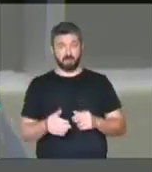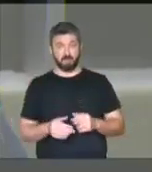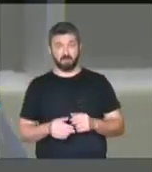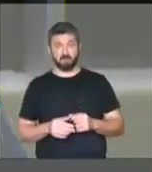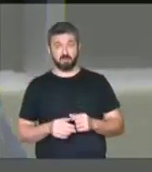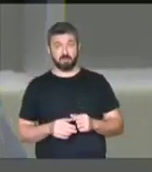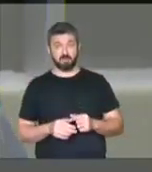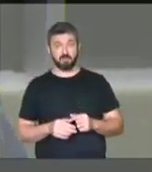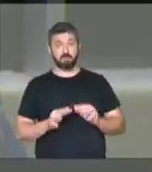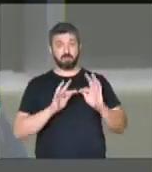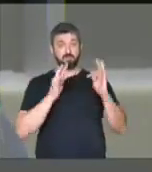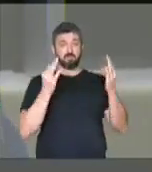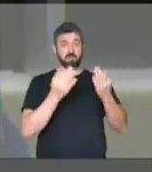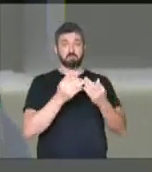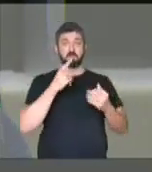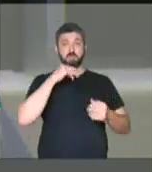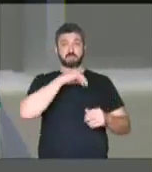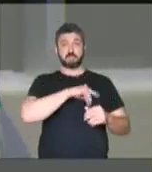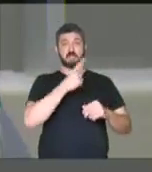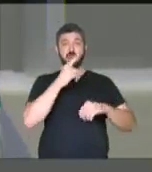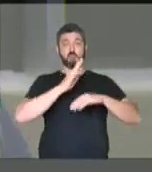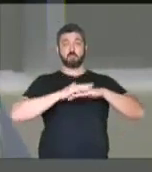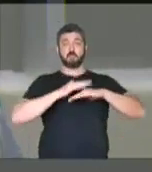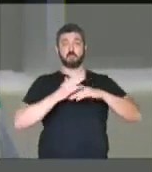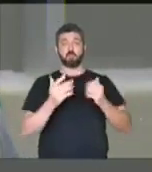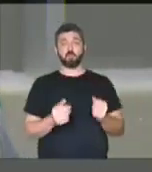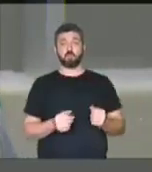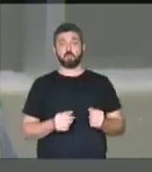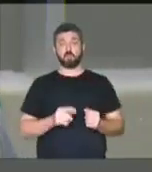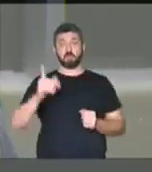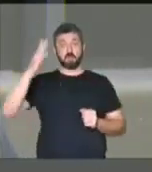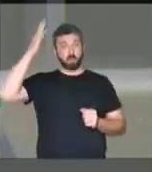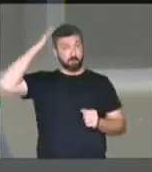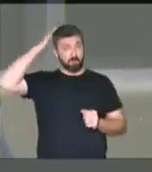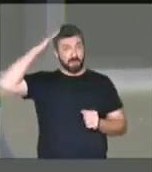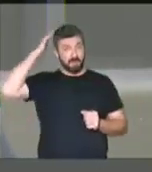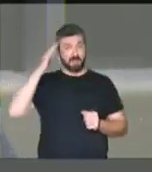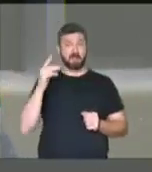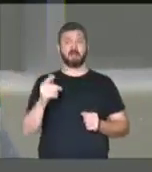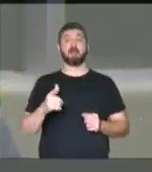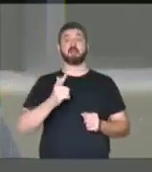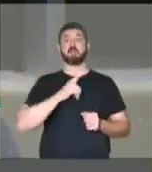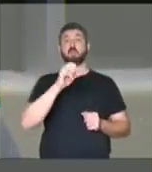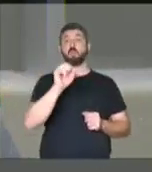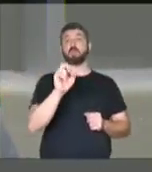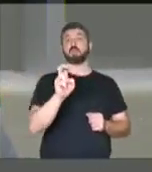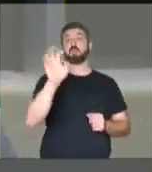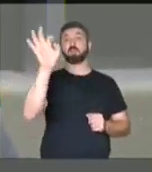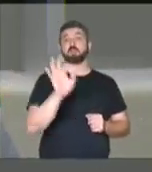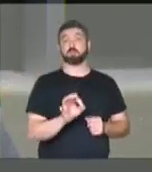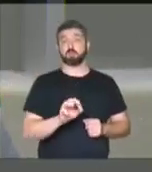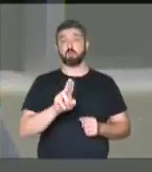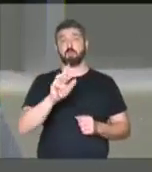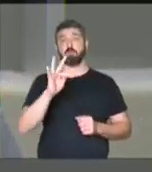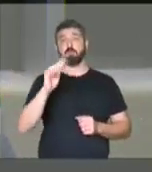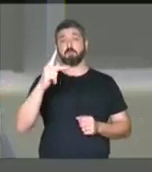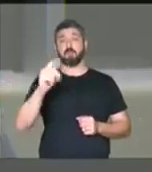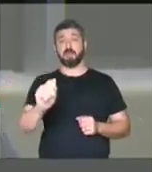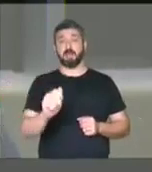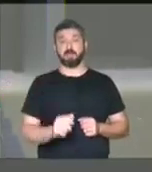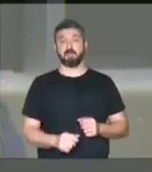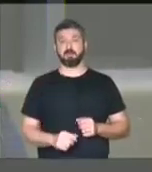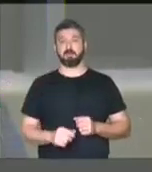tem famílias que ganham até um salário mínimo. No Pará, alcança 85% na UFPA.